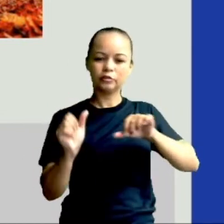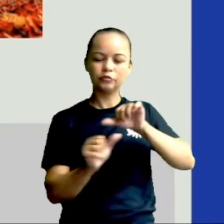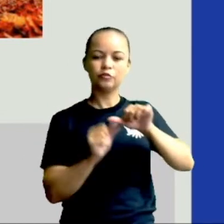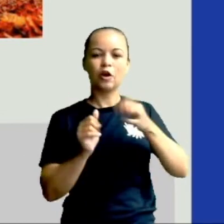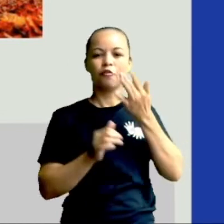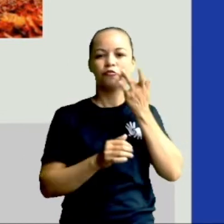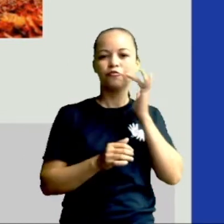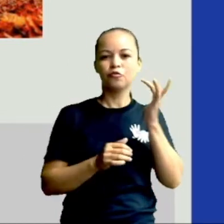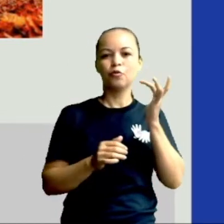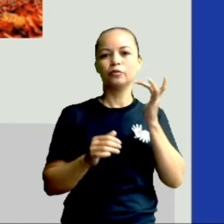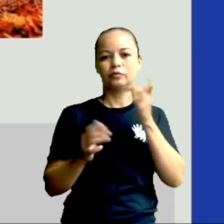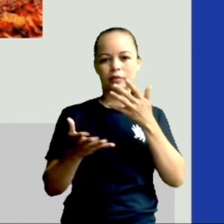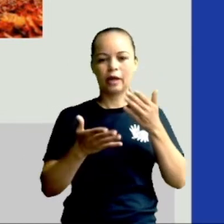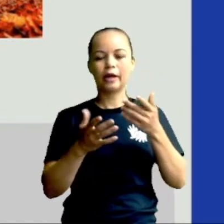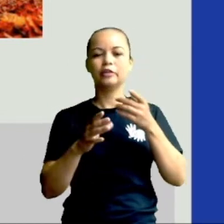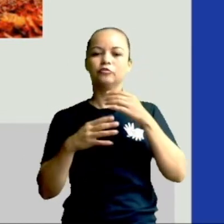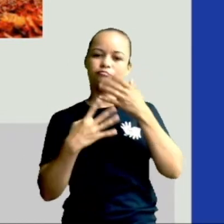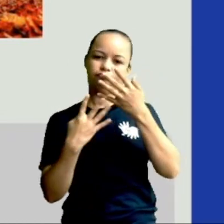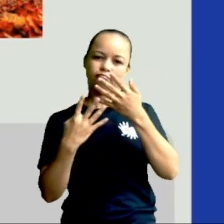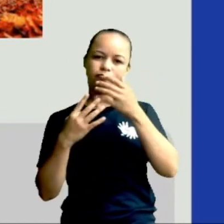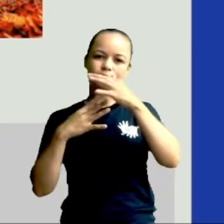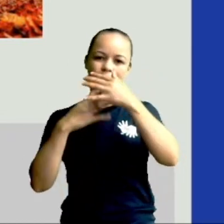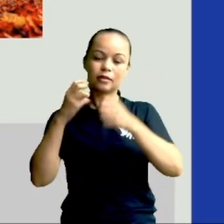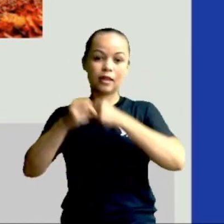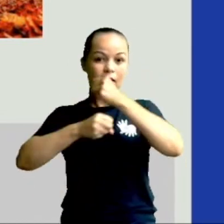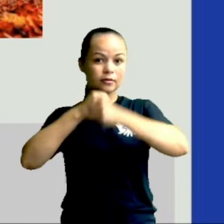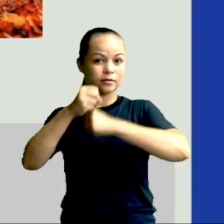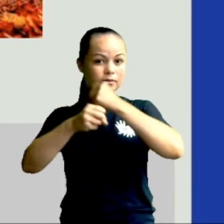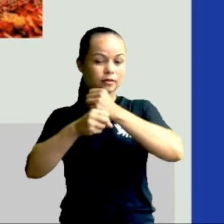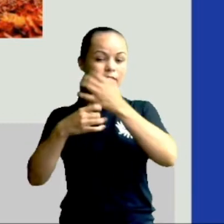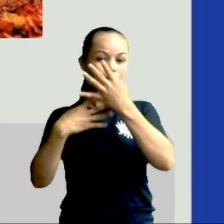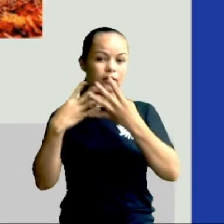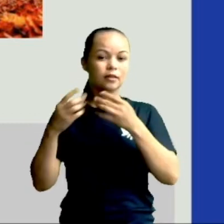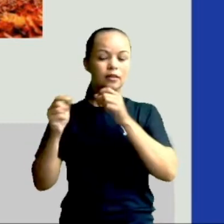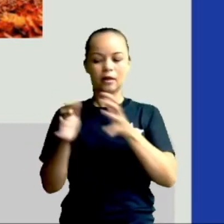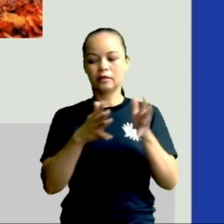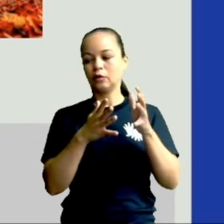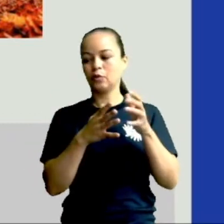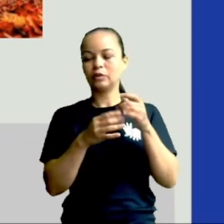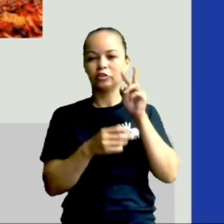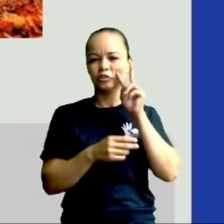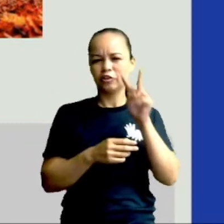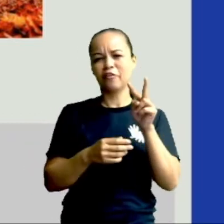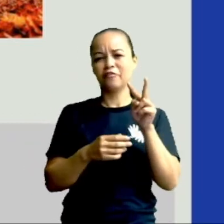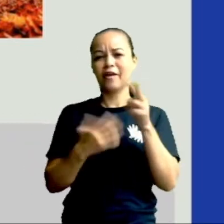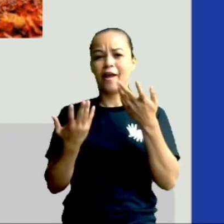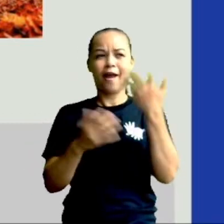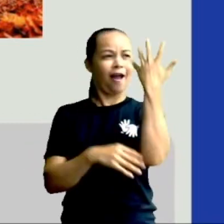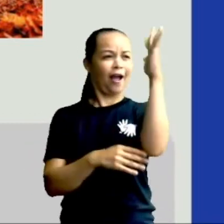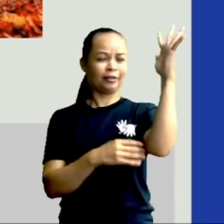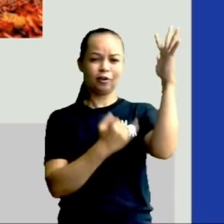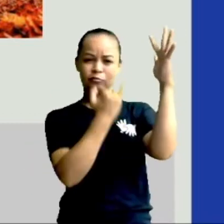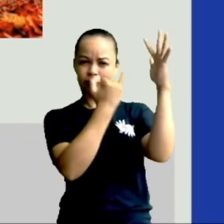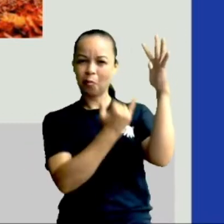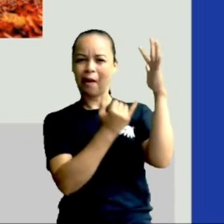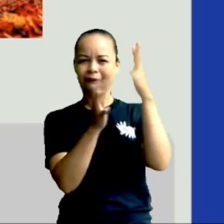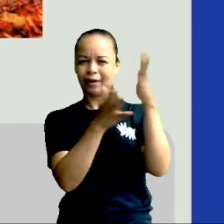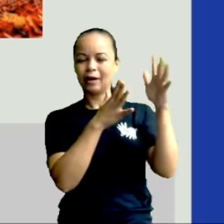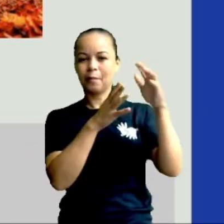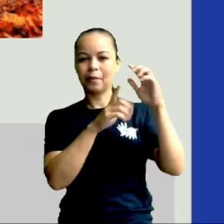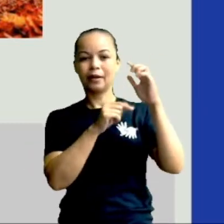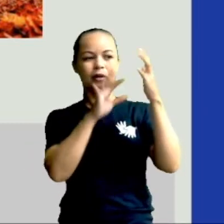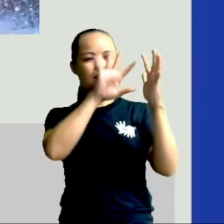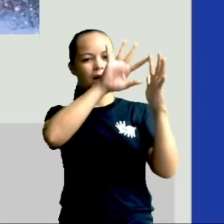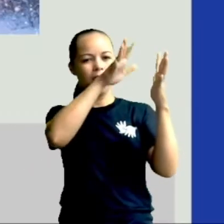conhecido como a estação da fruta. Então, normalmente no outono é quando a gente vê as árvores assim mais magrinhas, né? Porque as folhas caem para que se